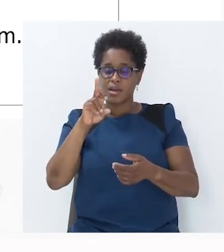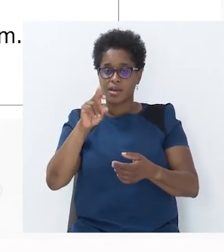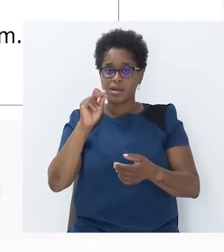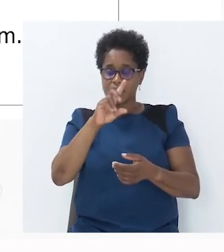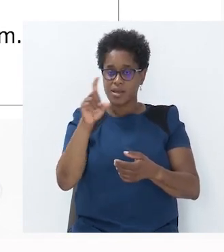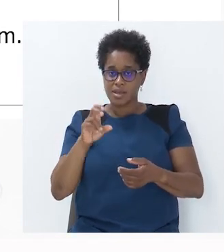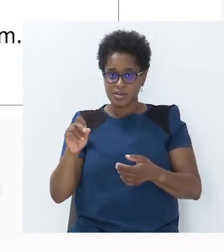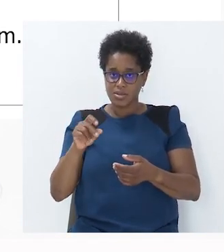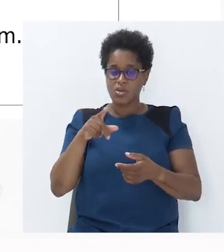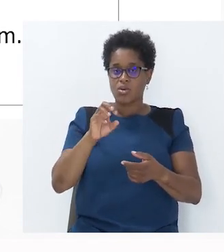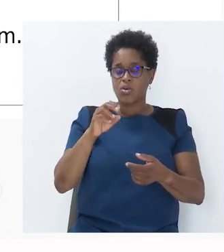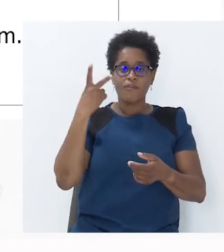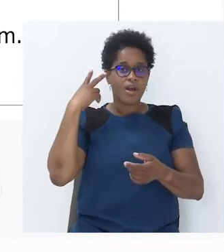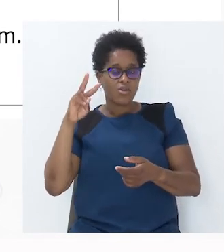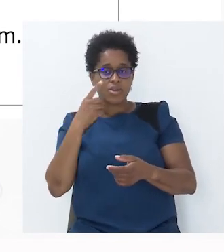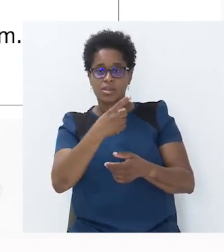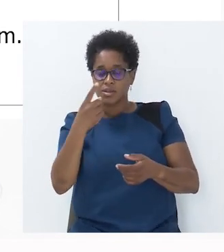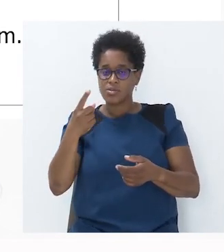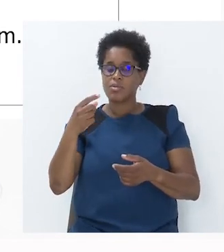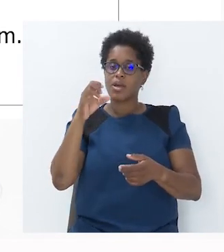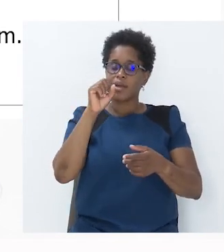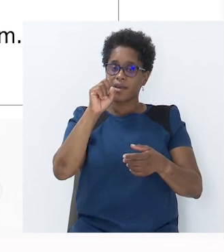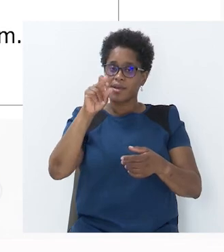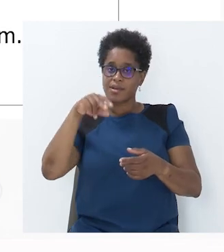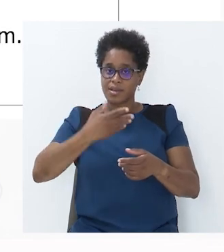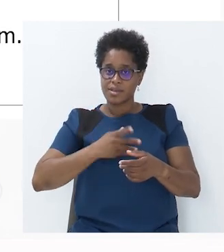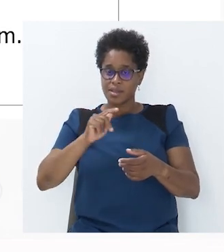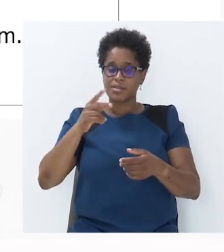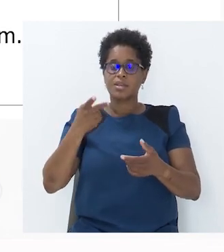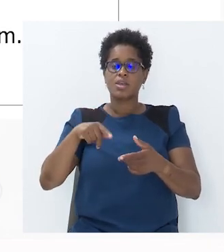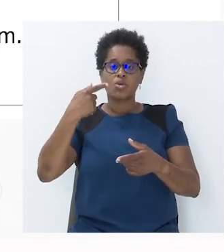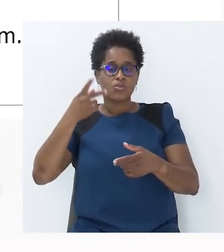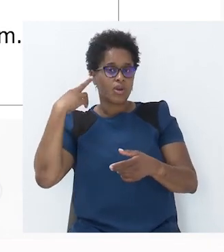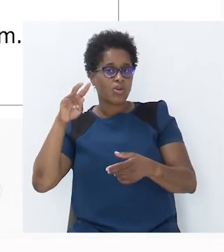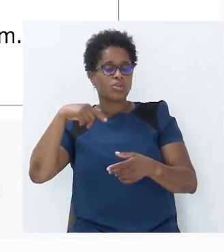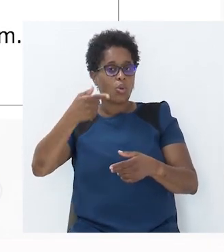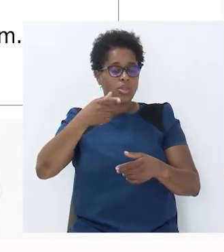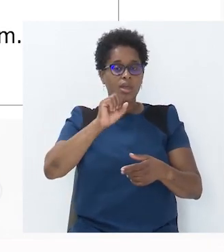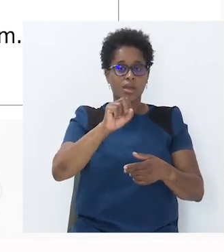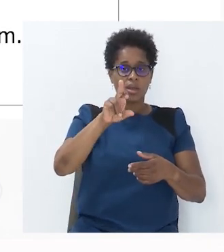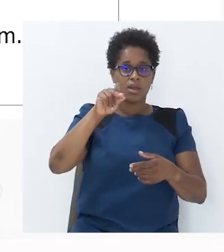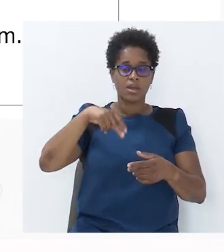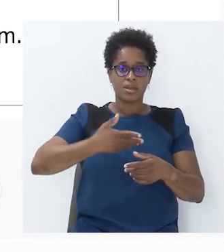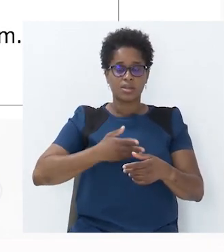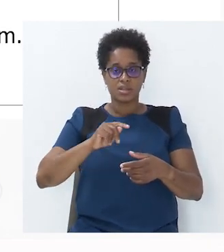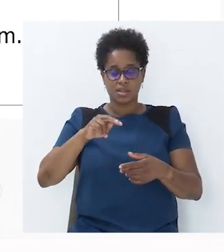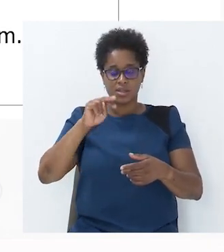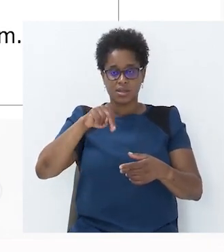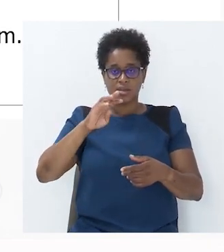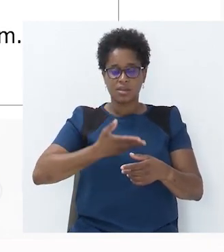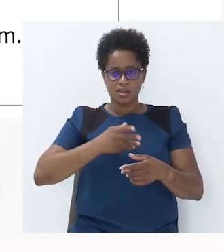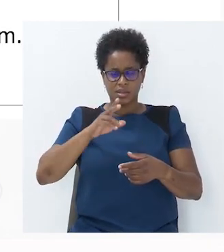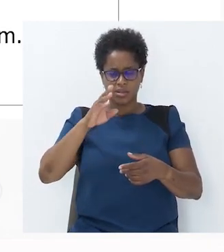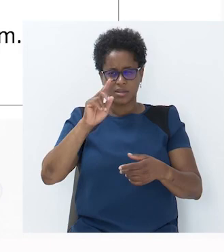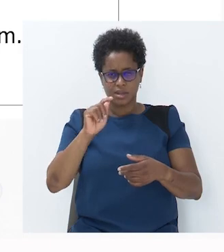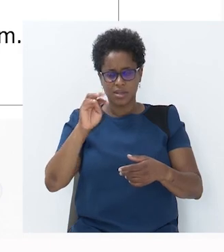e o correspondente valor da outra grandeza. Depois vimos constante de proporcionalidade direta, que é o